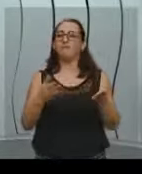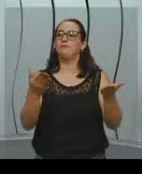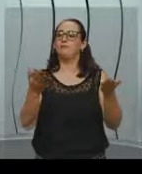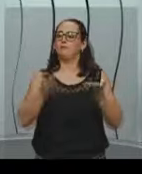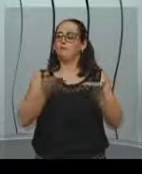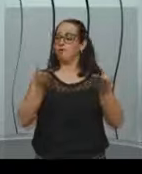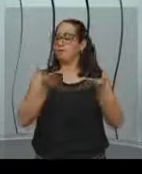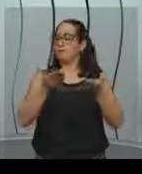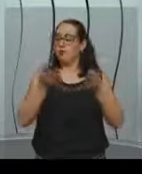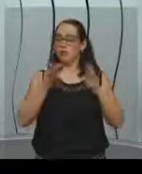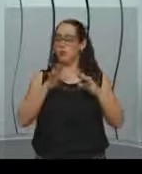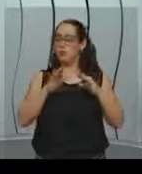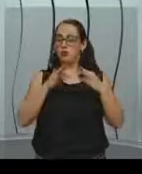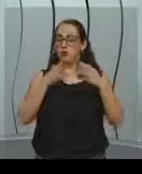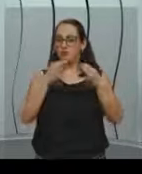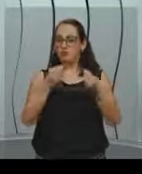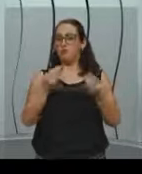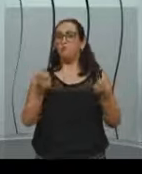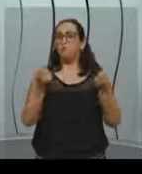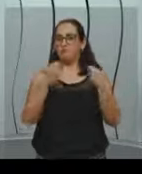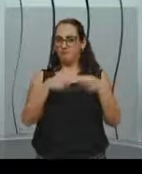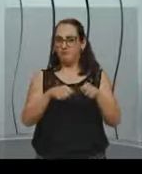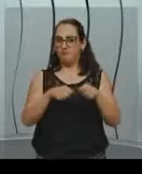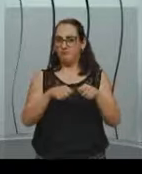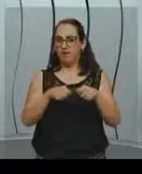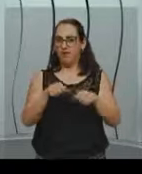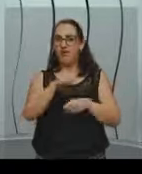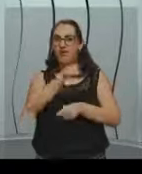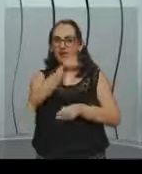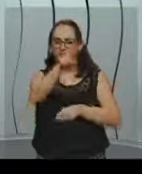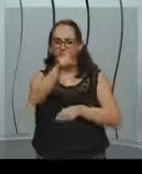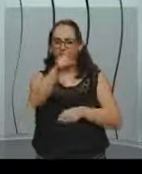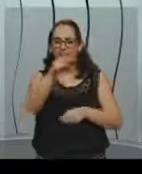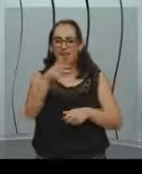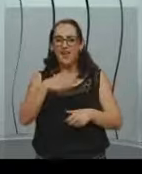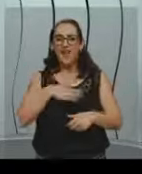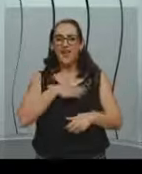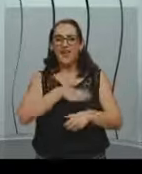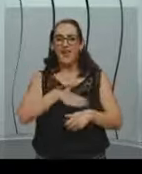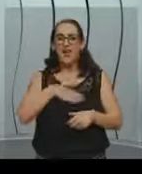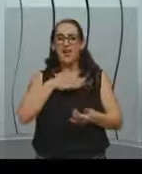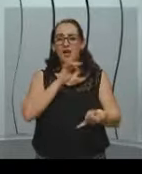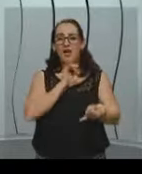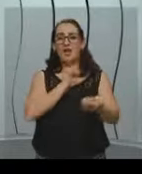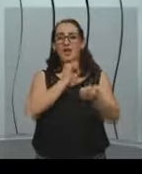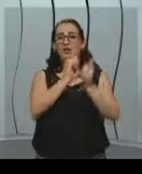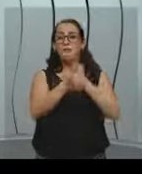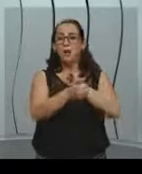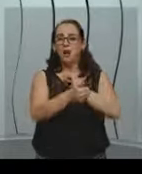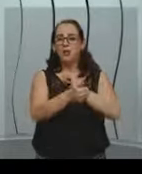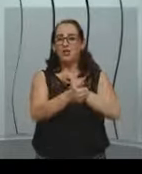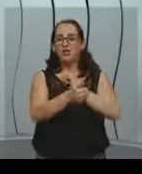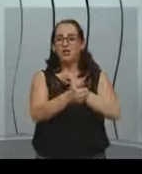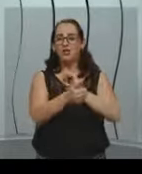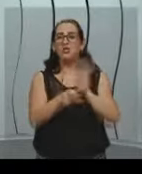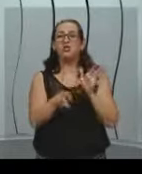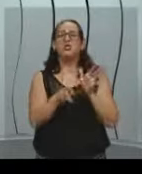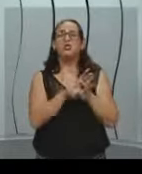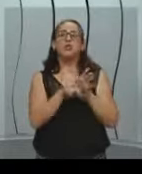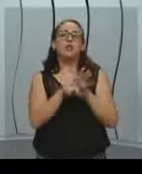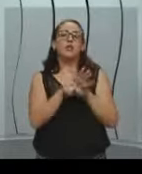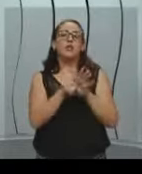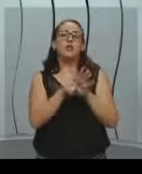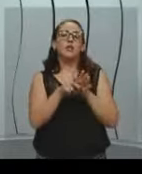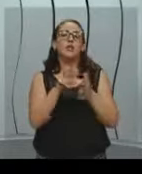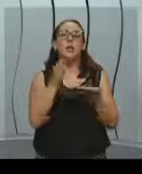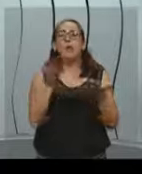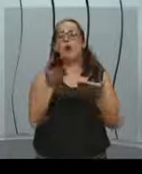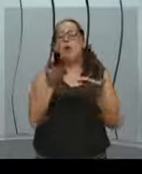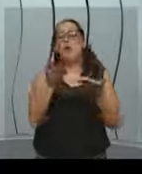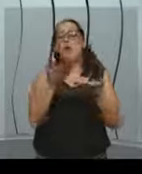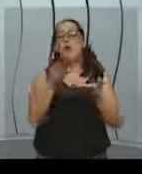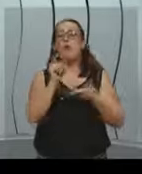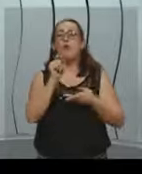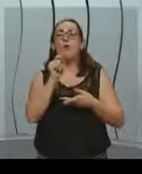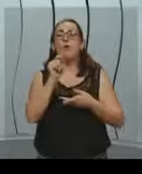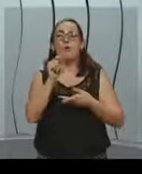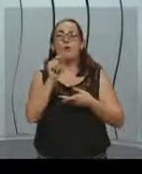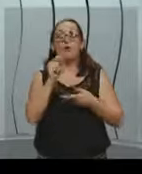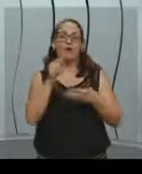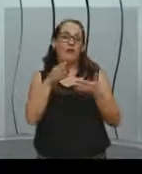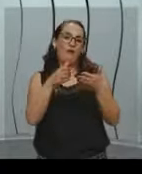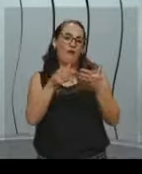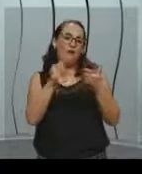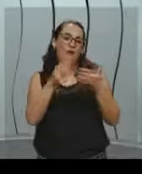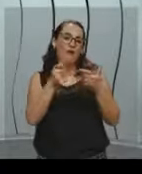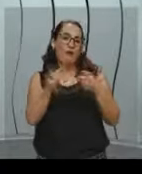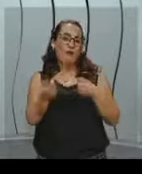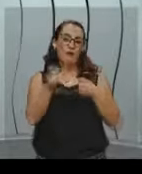gosta de esporte aí, hoje em dia a gente volta, né? Esqueci como é que chama o recurso que pede